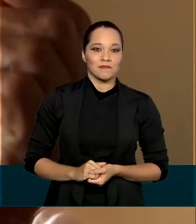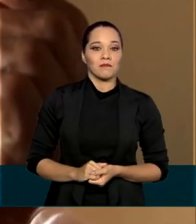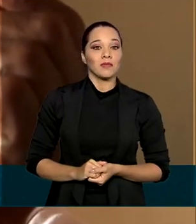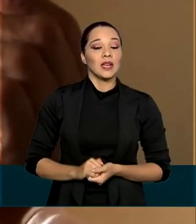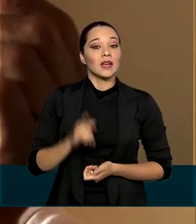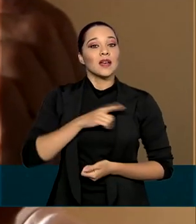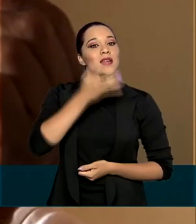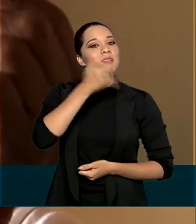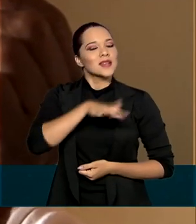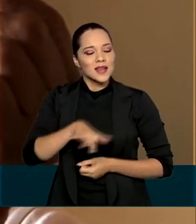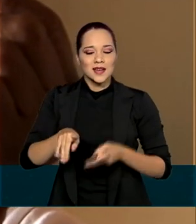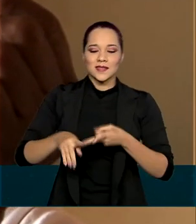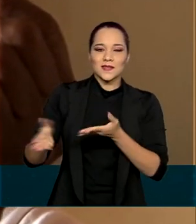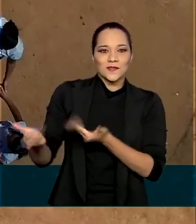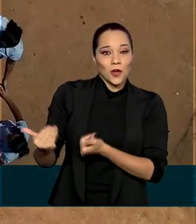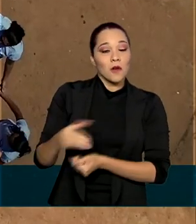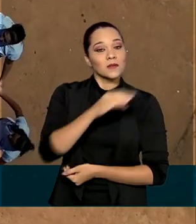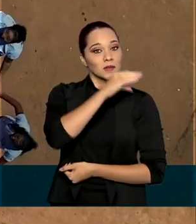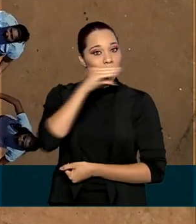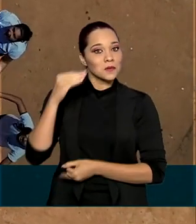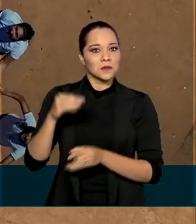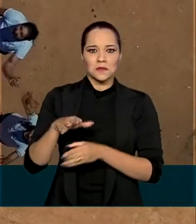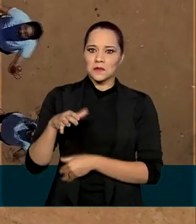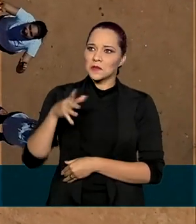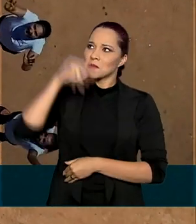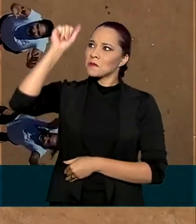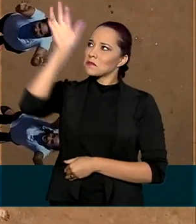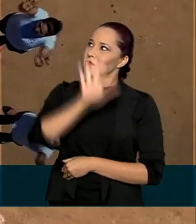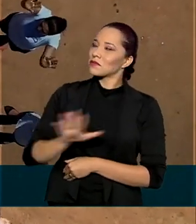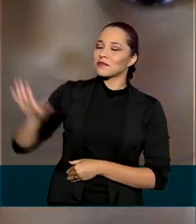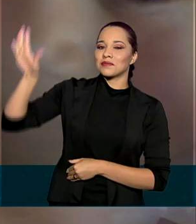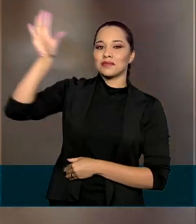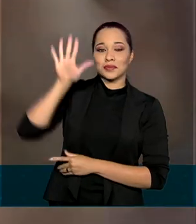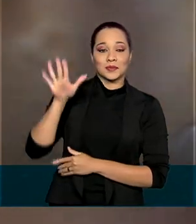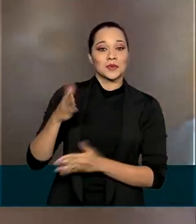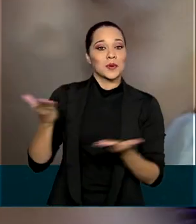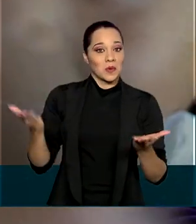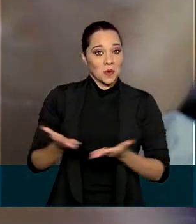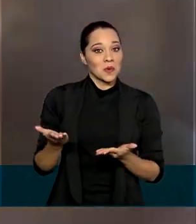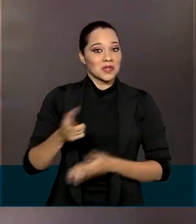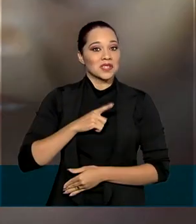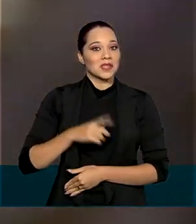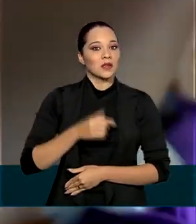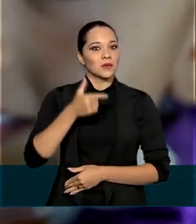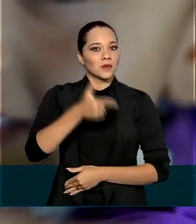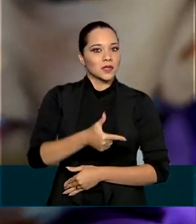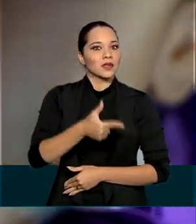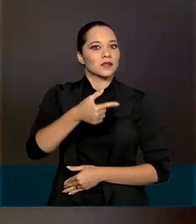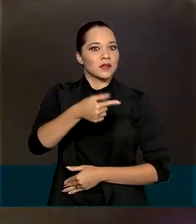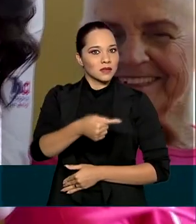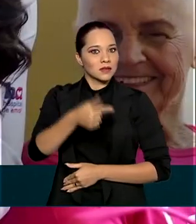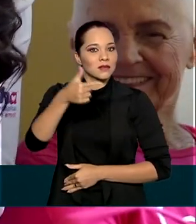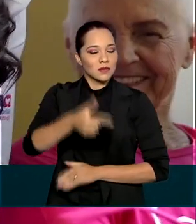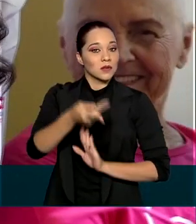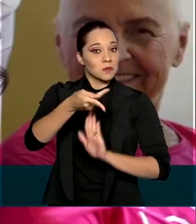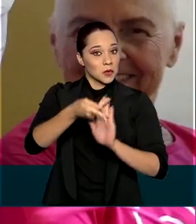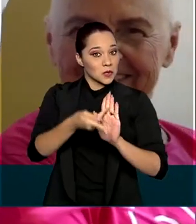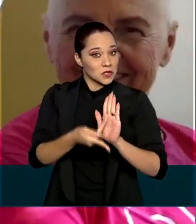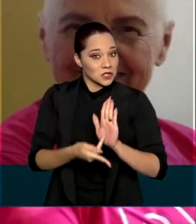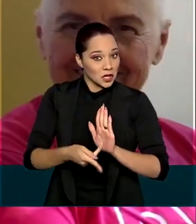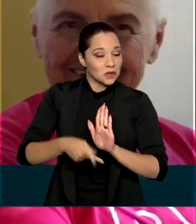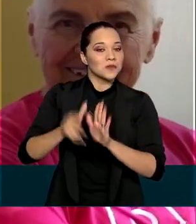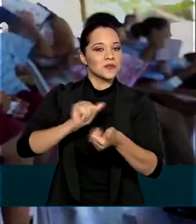São crianças, jovens e adultos de todo o país. Atualmente, existem 272 projetos